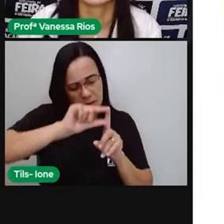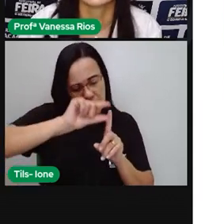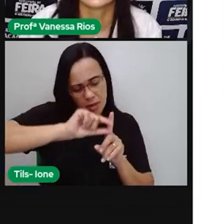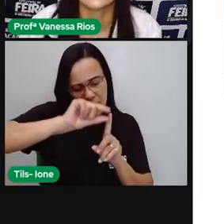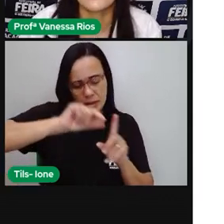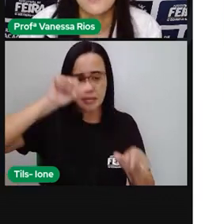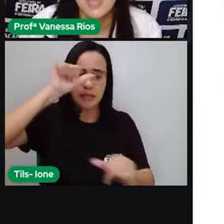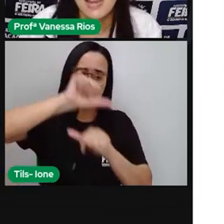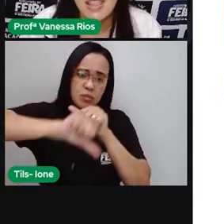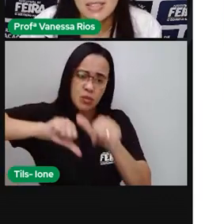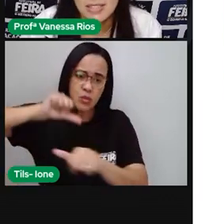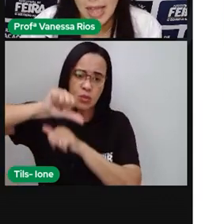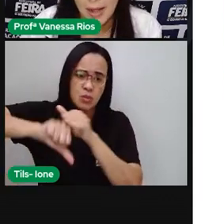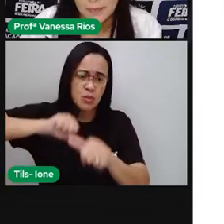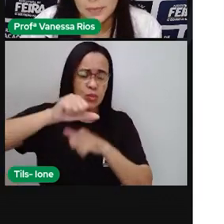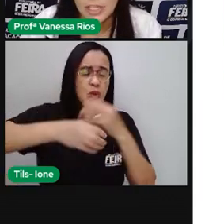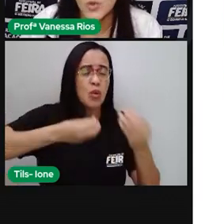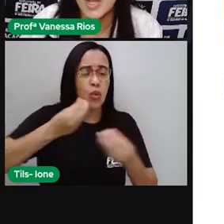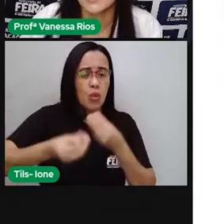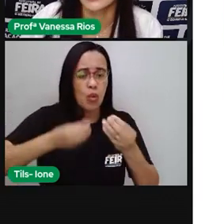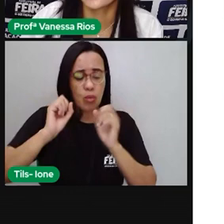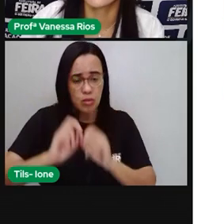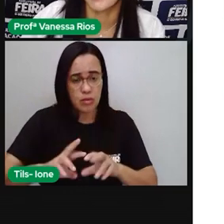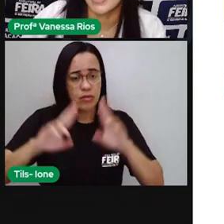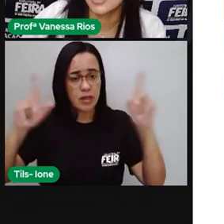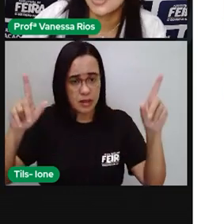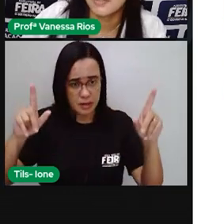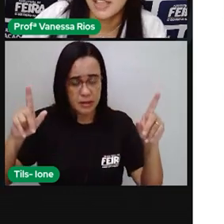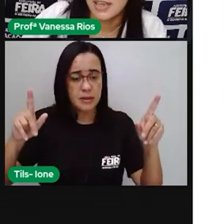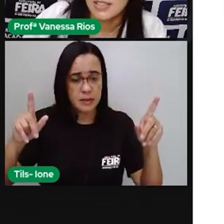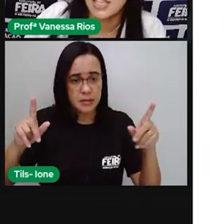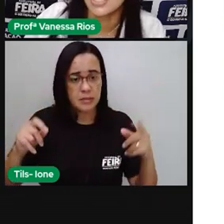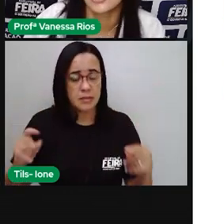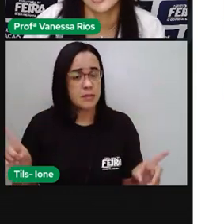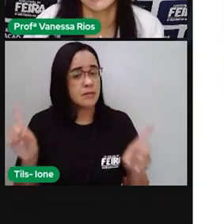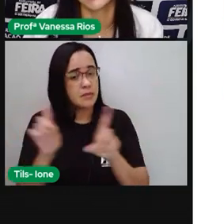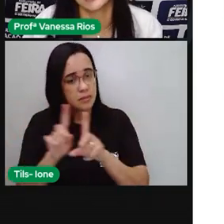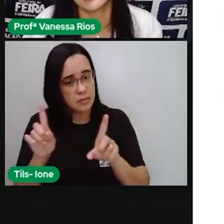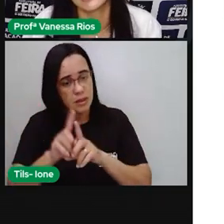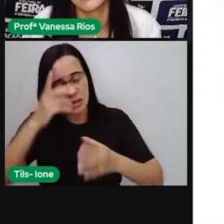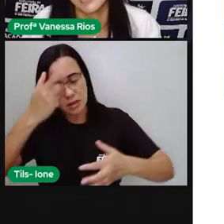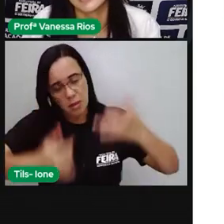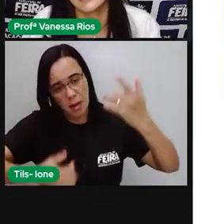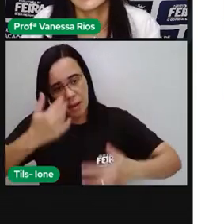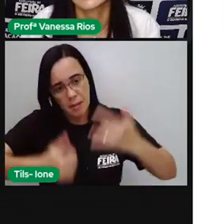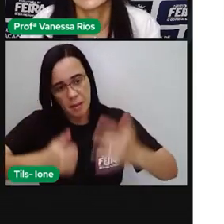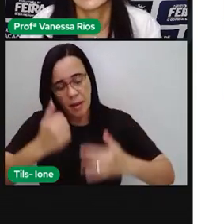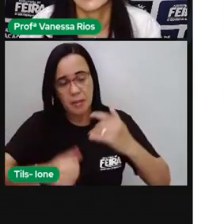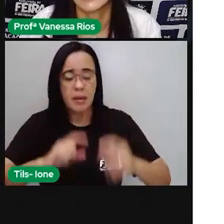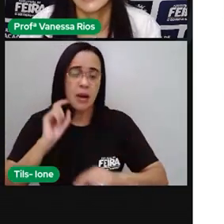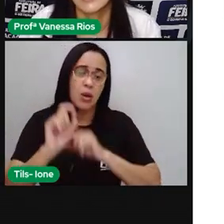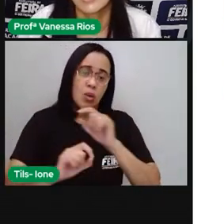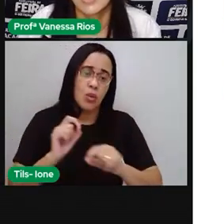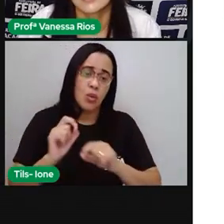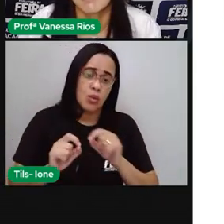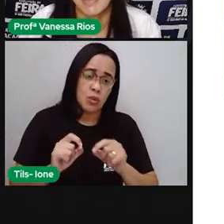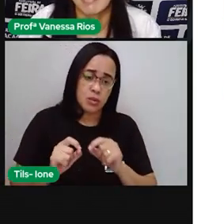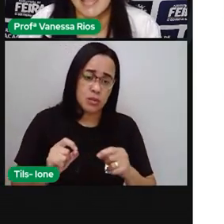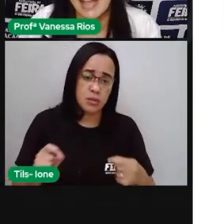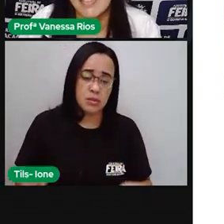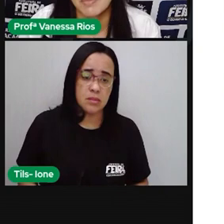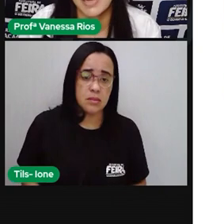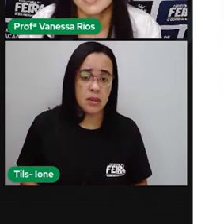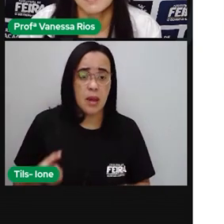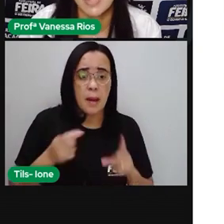diferença e quando a gente fala em diferença a gente está utilizando aí ó, essa